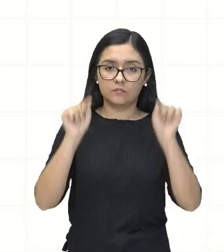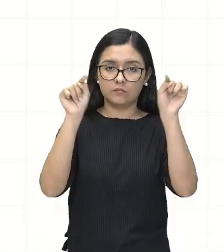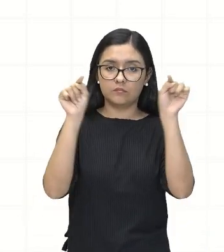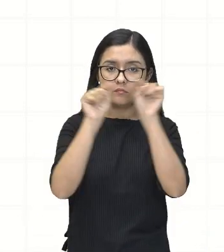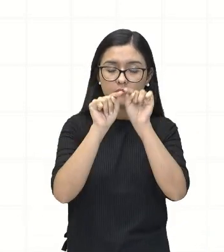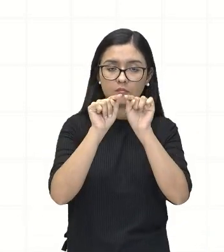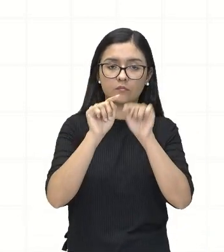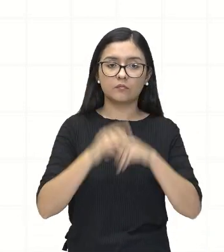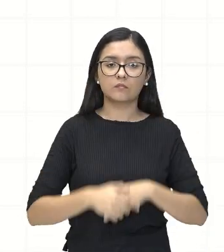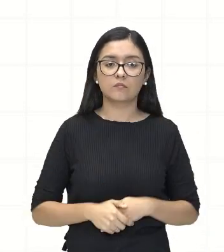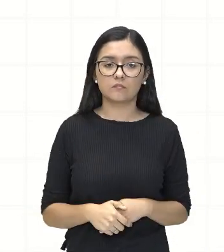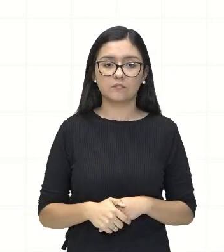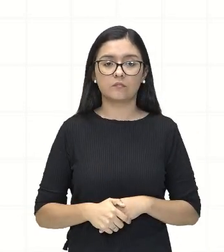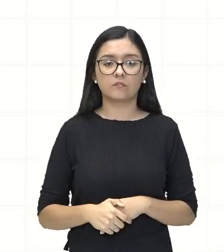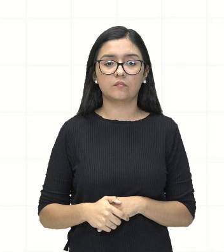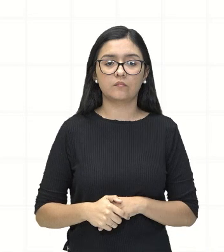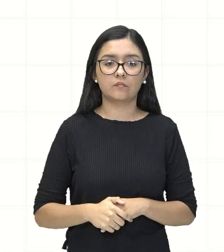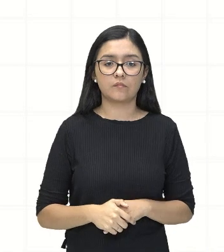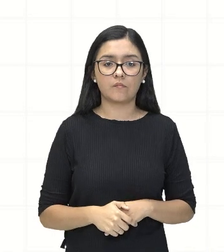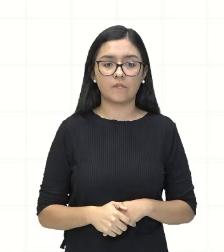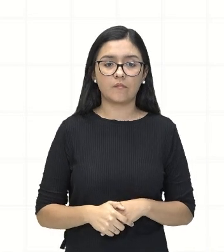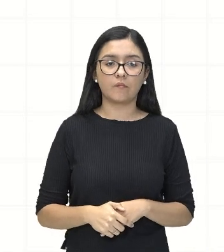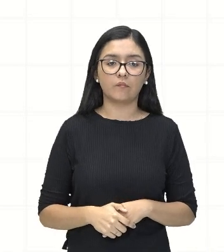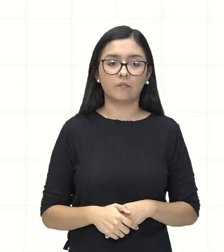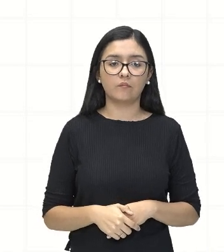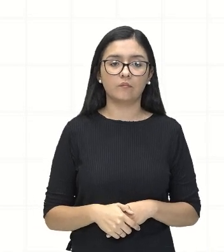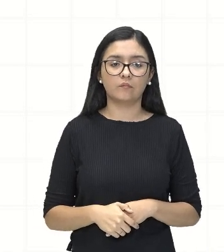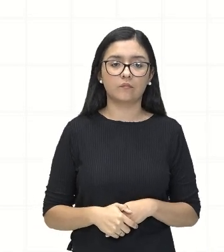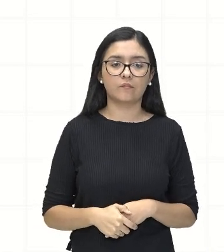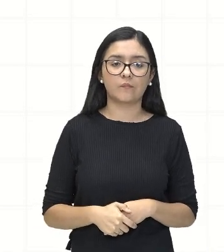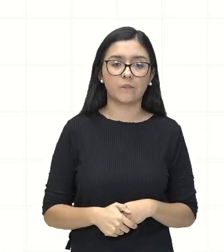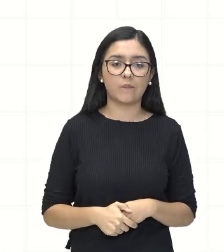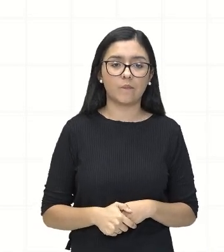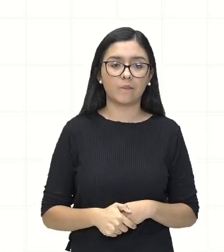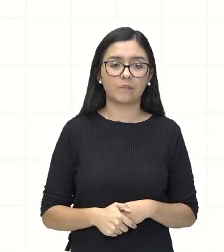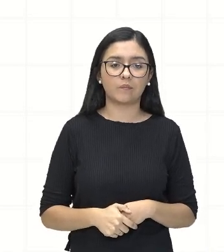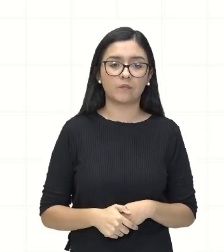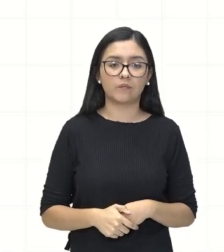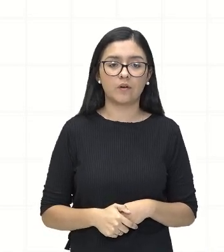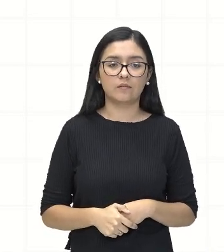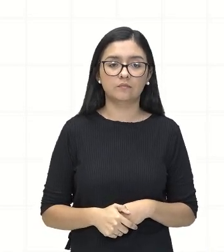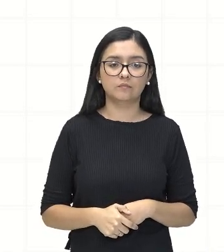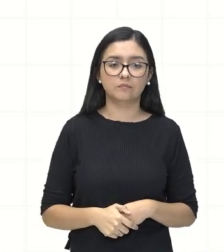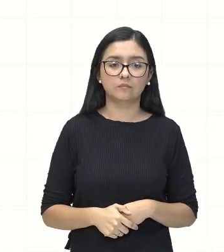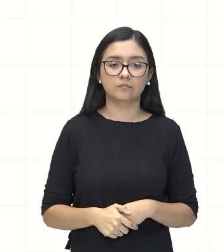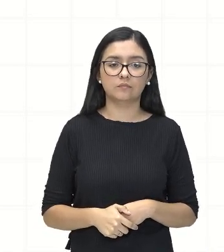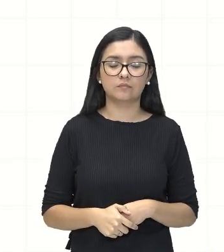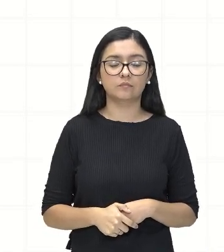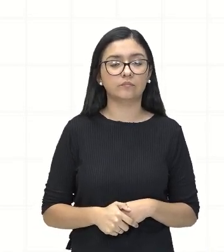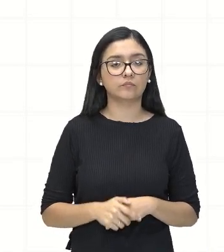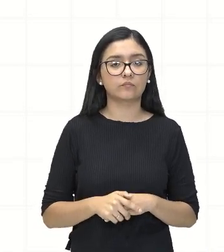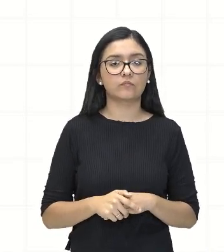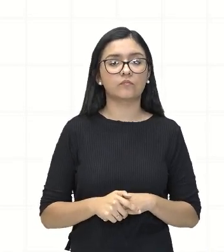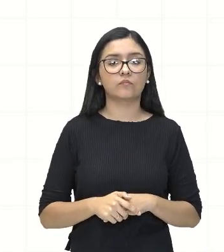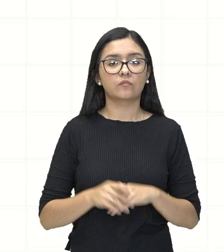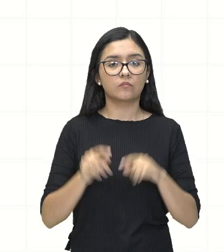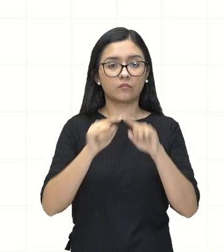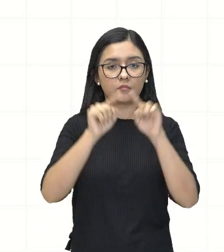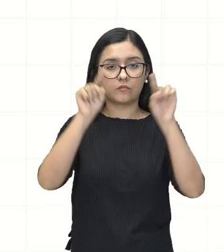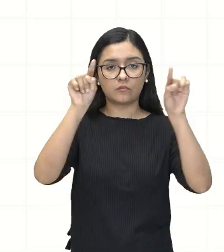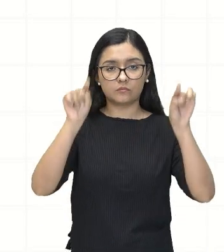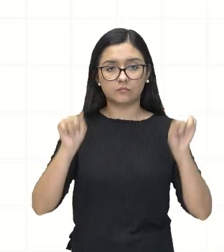E ele possui todos os seus lados com medidas iguais, medidas